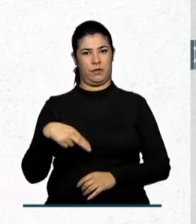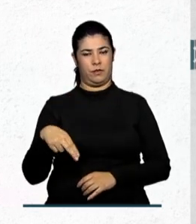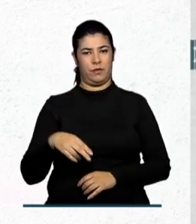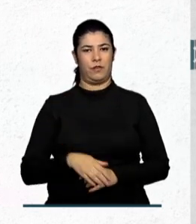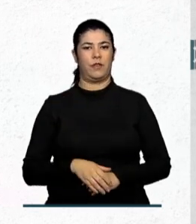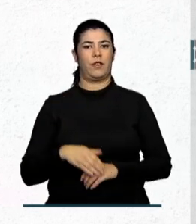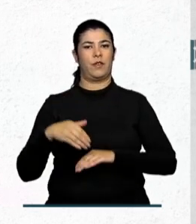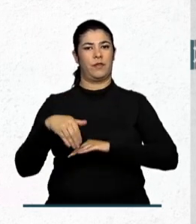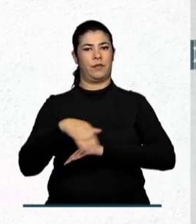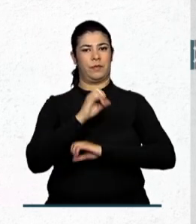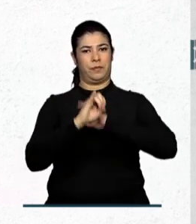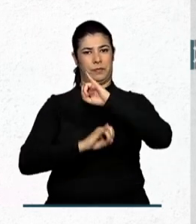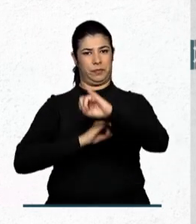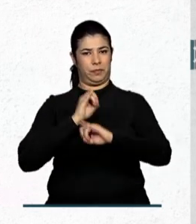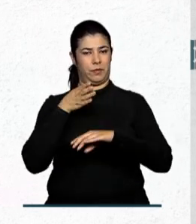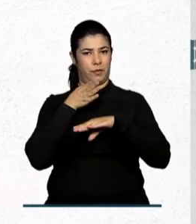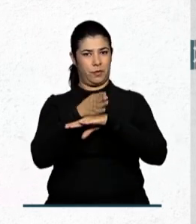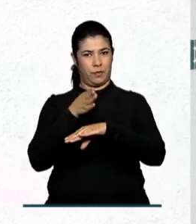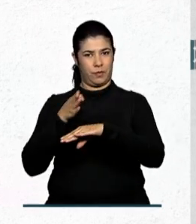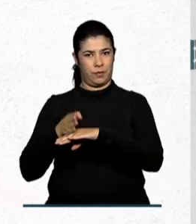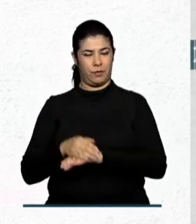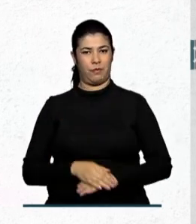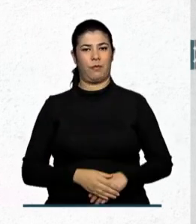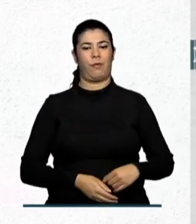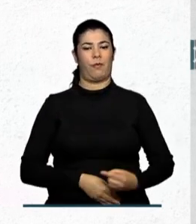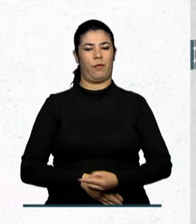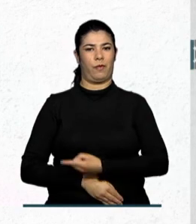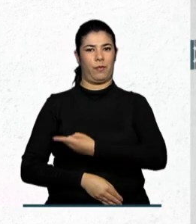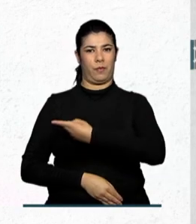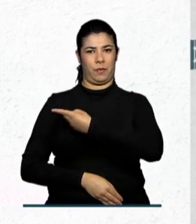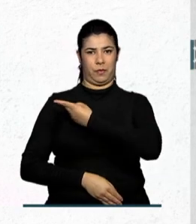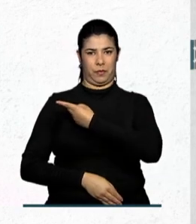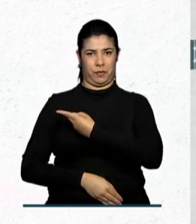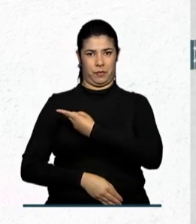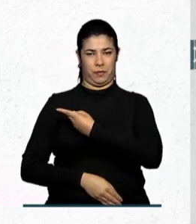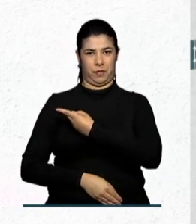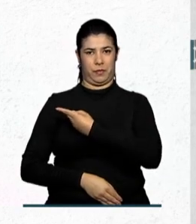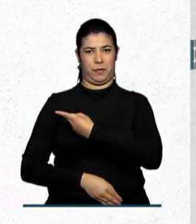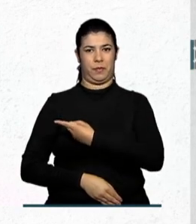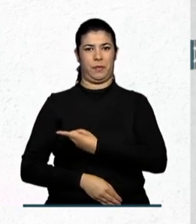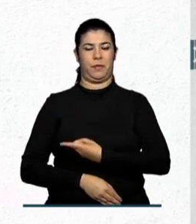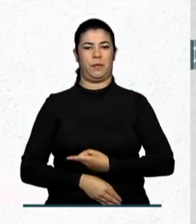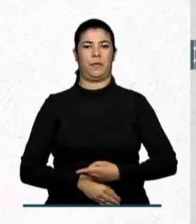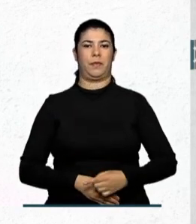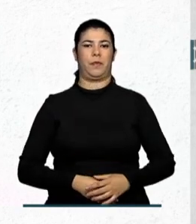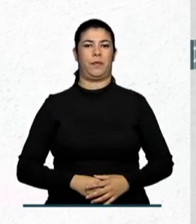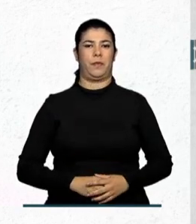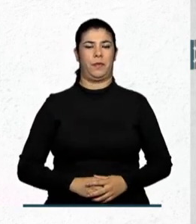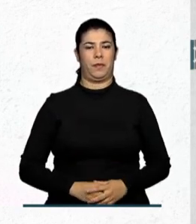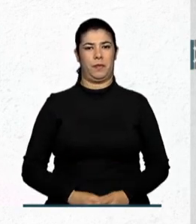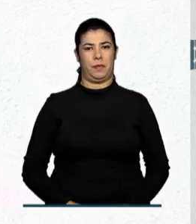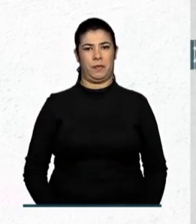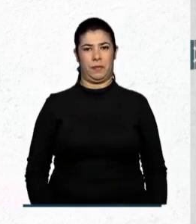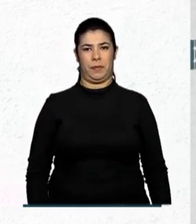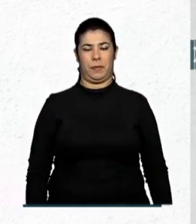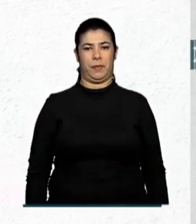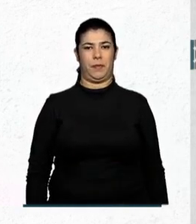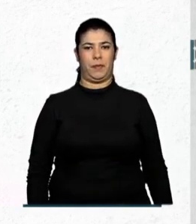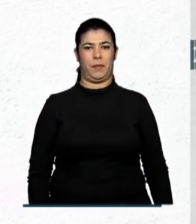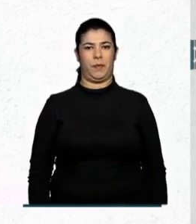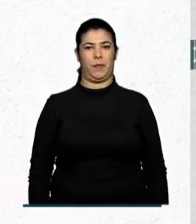endereço é mostracinemaedireitoshumanos.sdh.gov.br barra 2014.